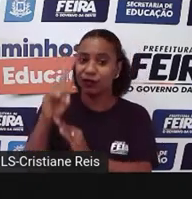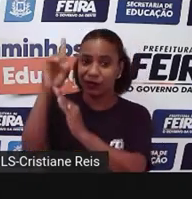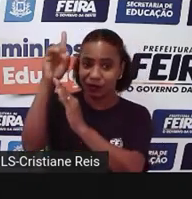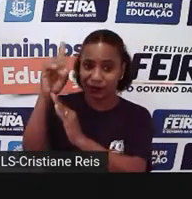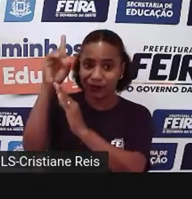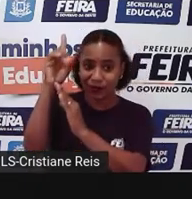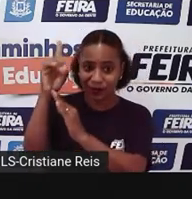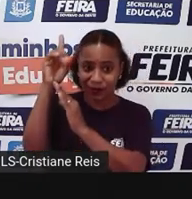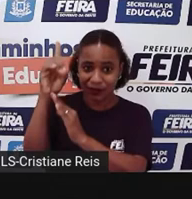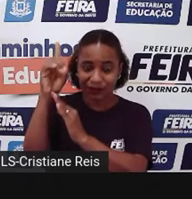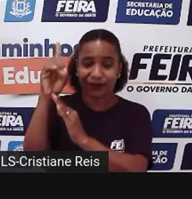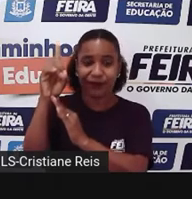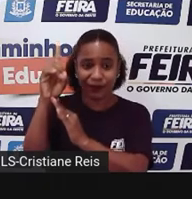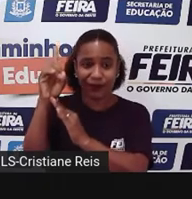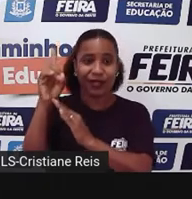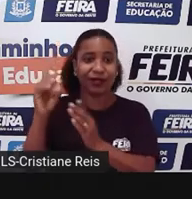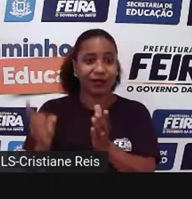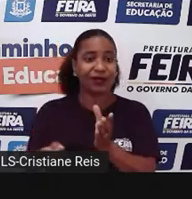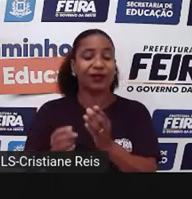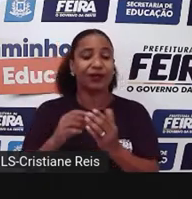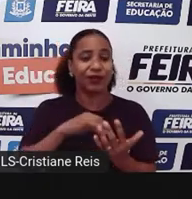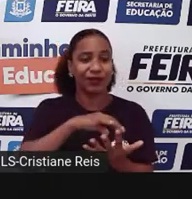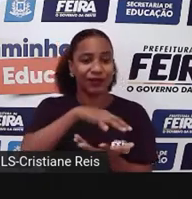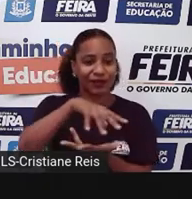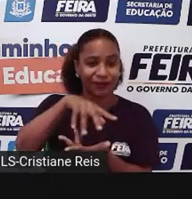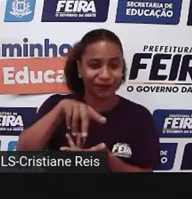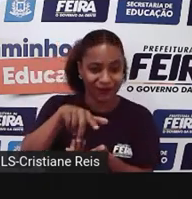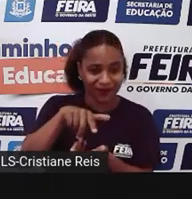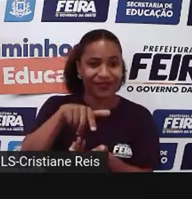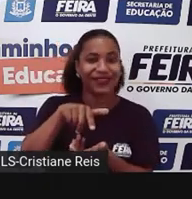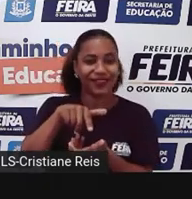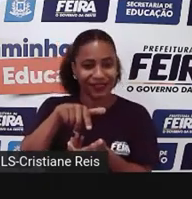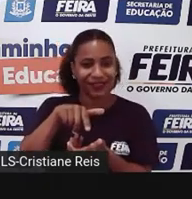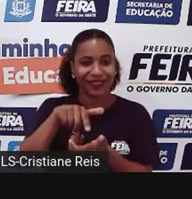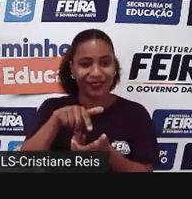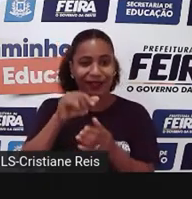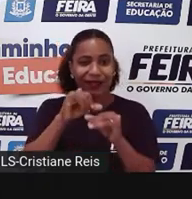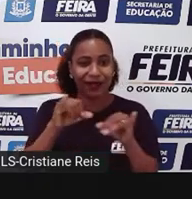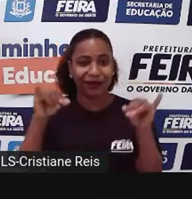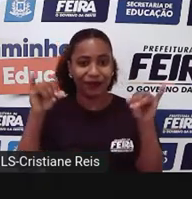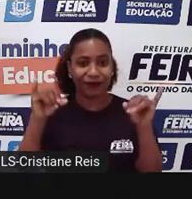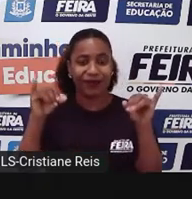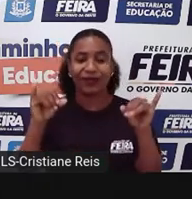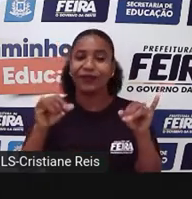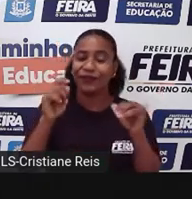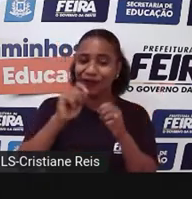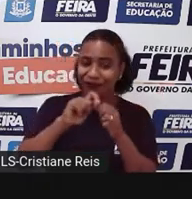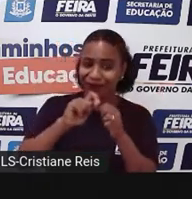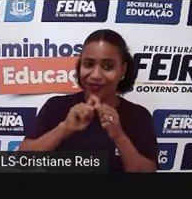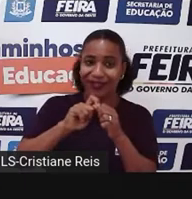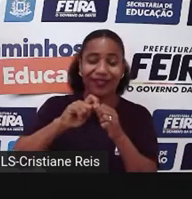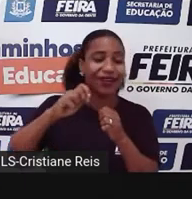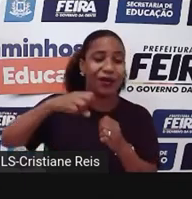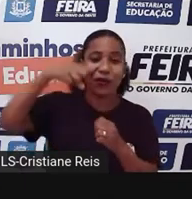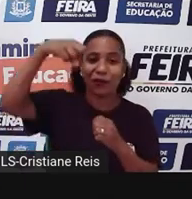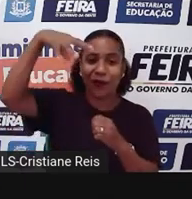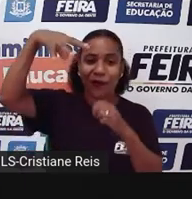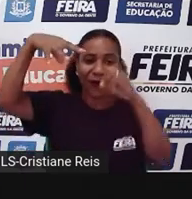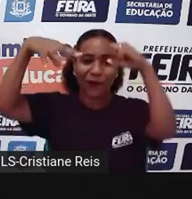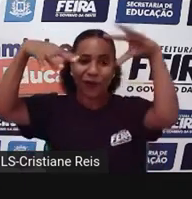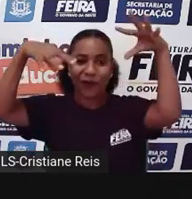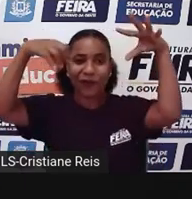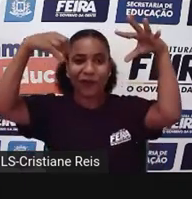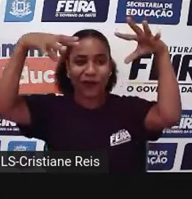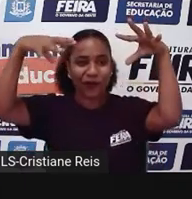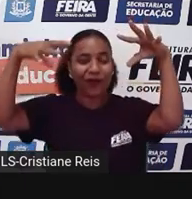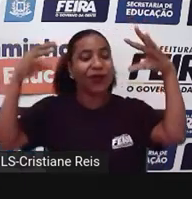verbo e eles, e o verbo se fez, né? Palavra, e ele disse, haja luz. Então, esse momento foi a criação do